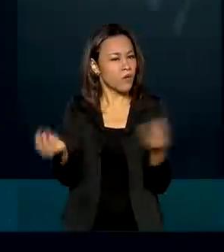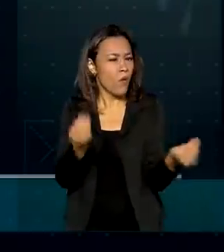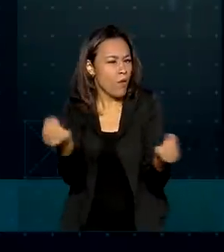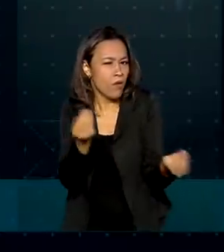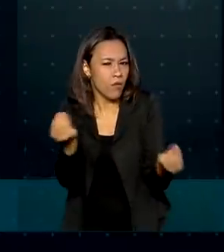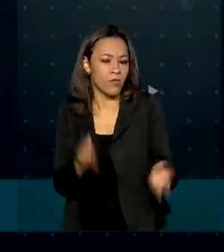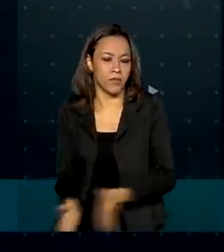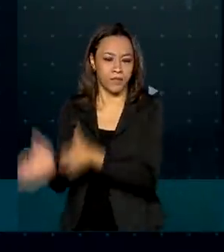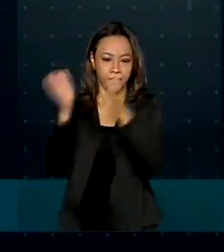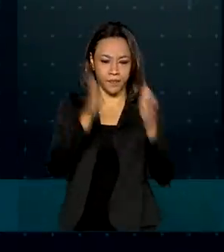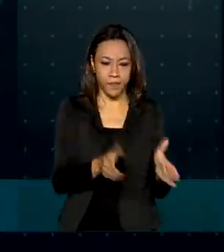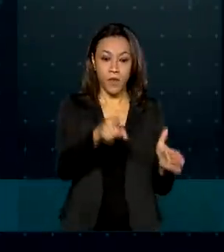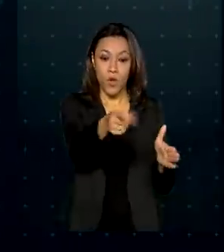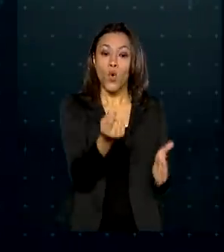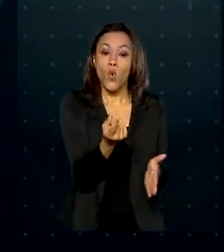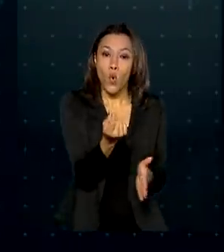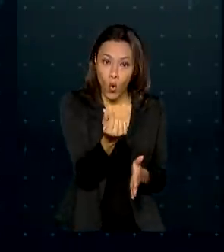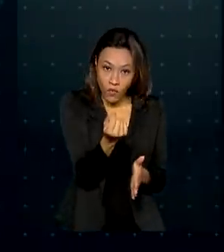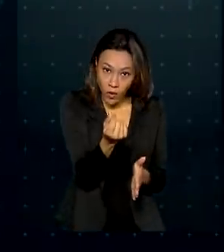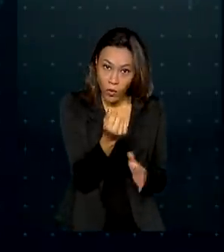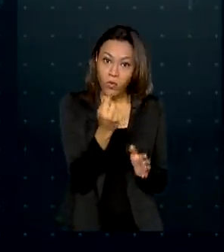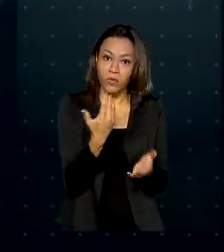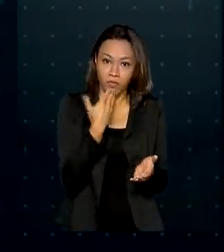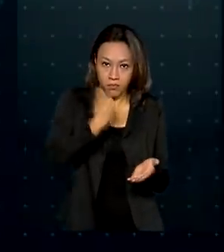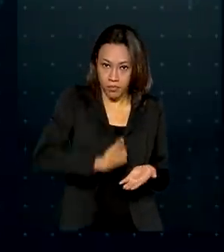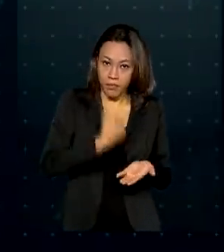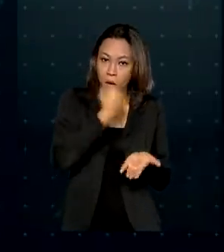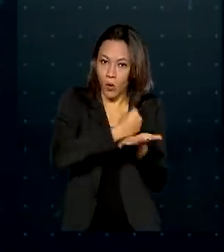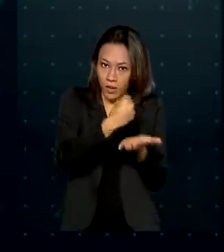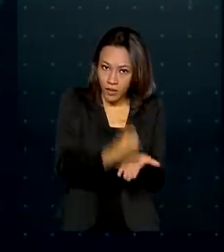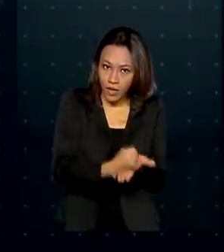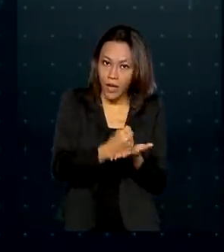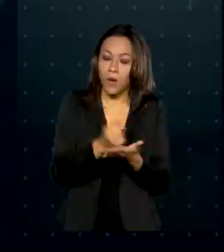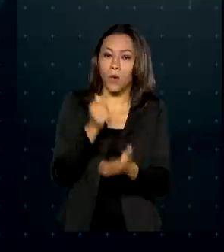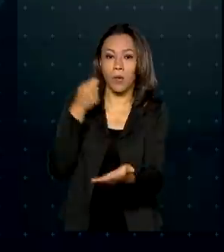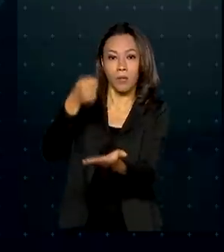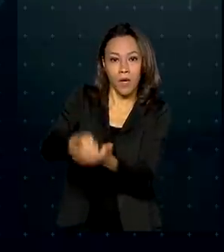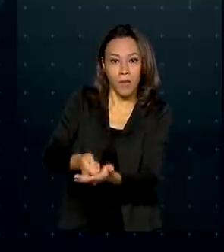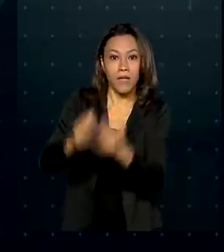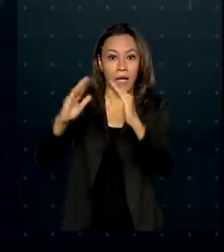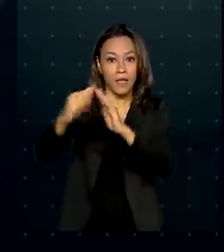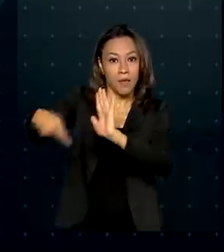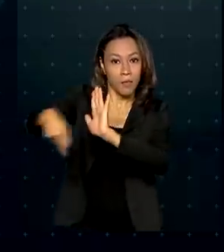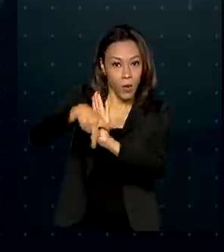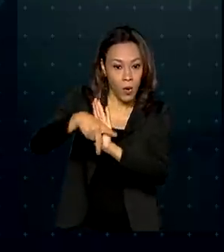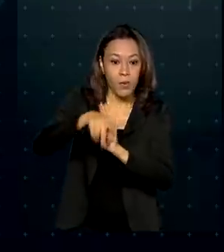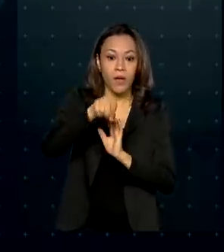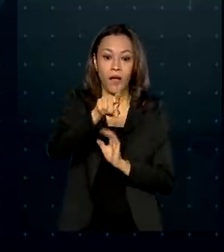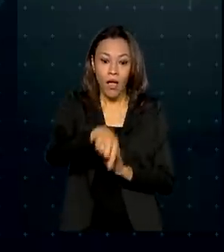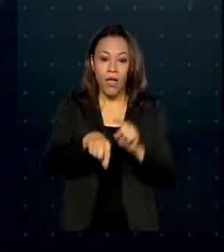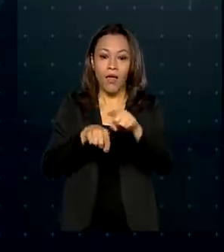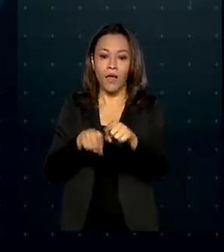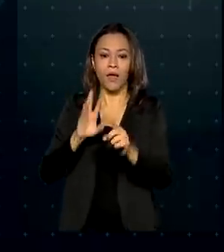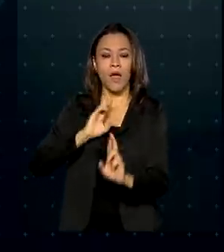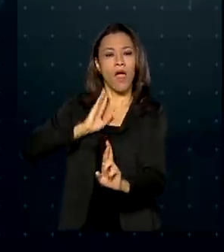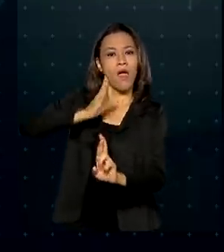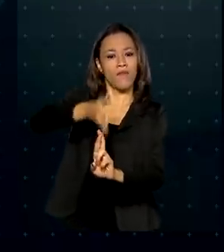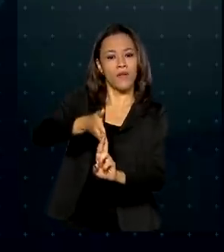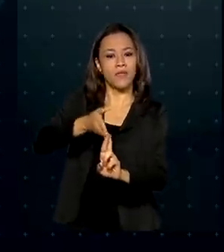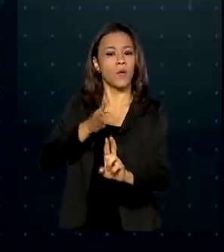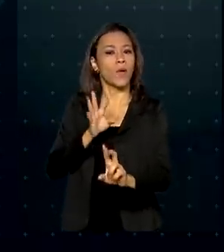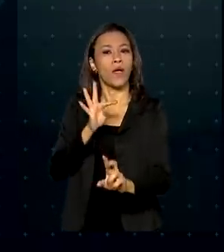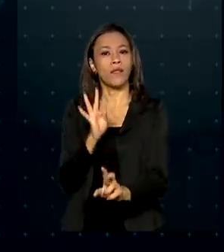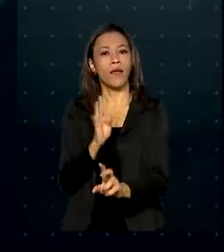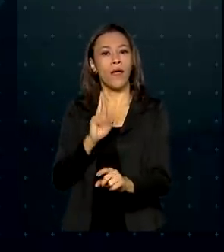assim. O valor contratado para o financiamento da casa própria será corrigido pela taxa referencial, a TR, que